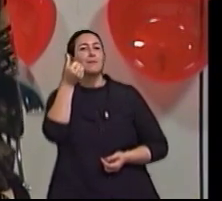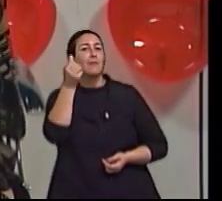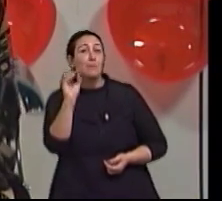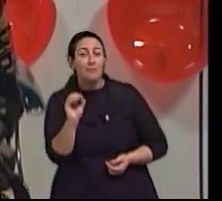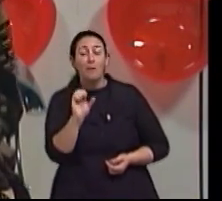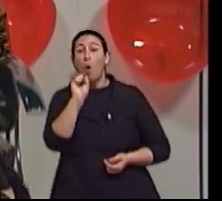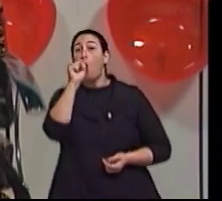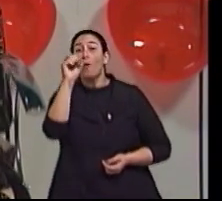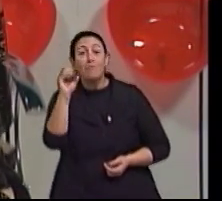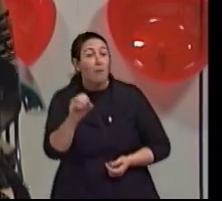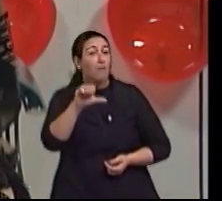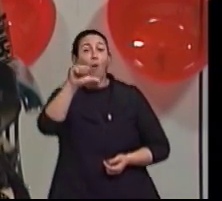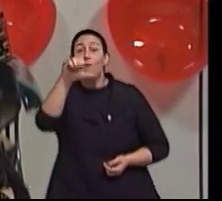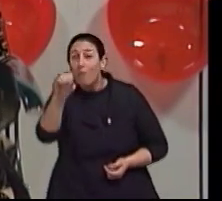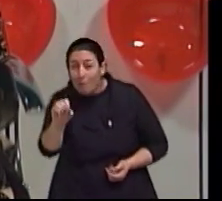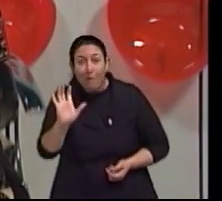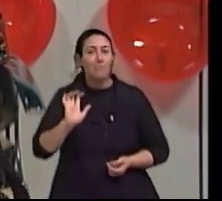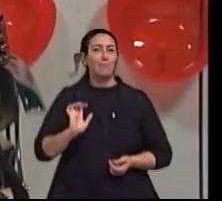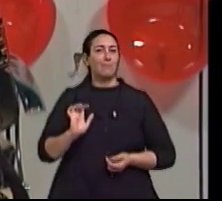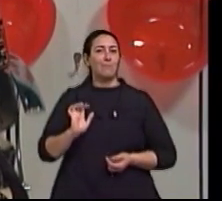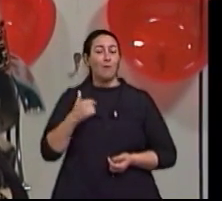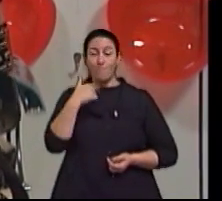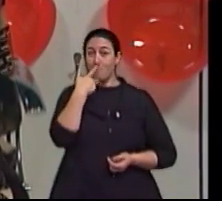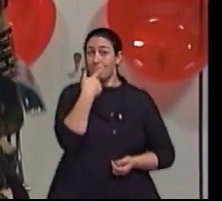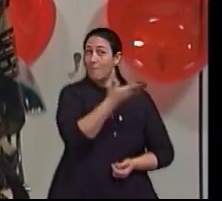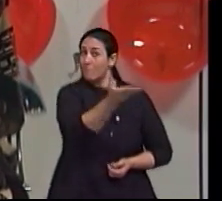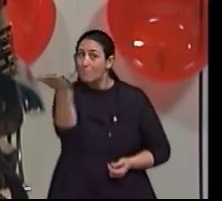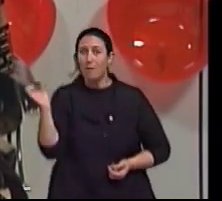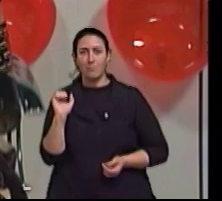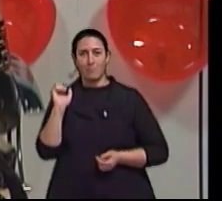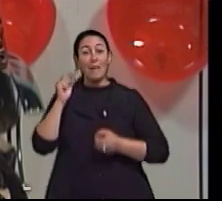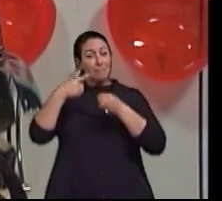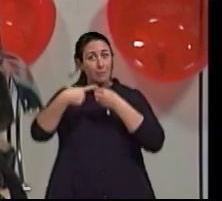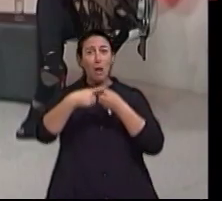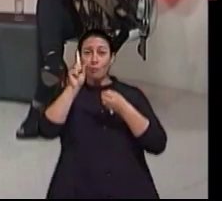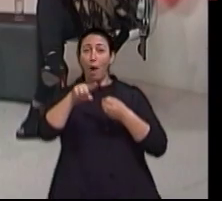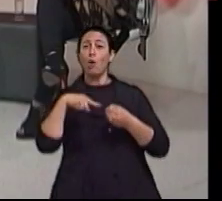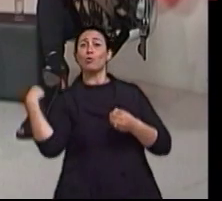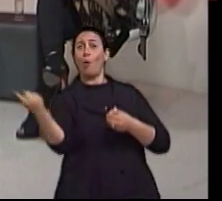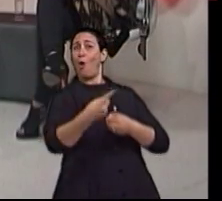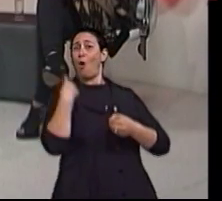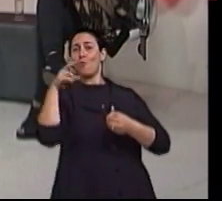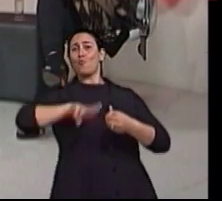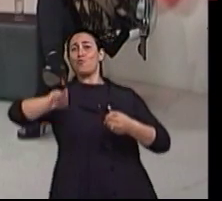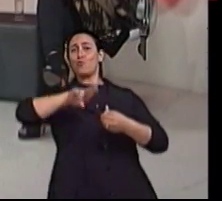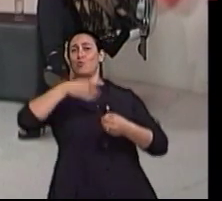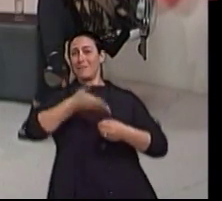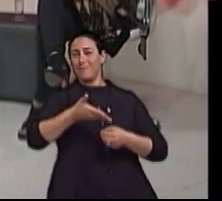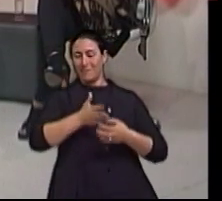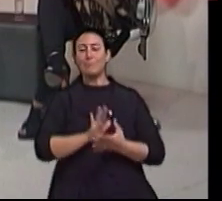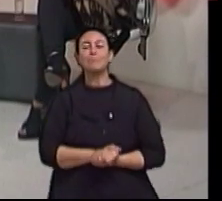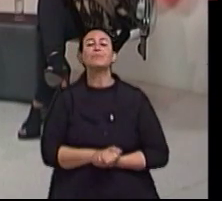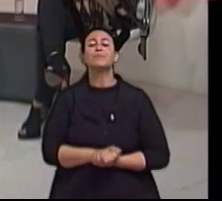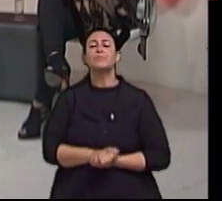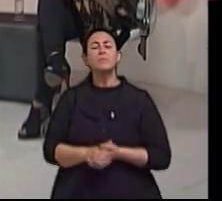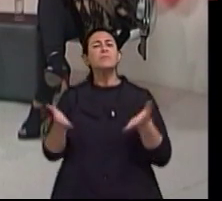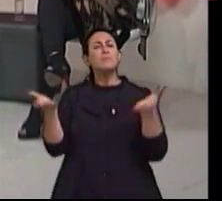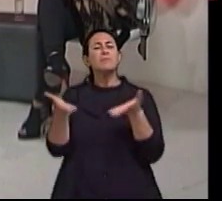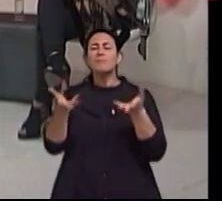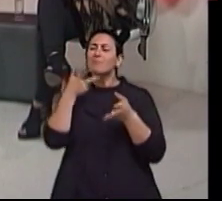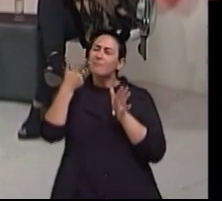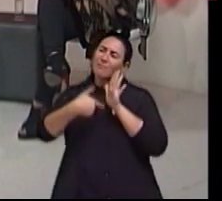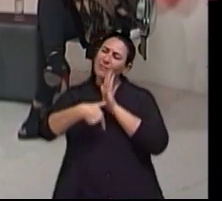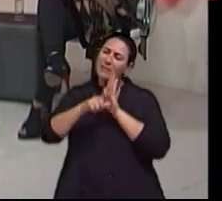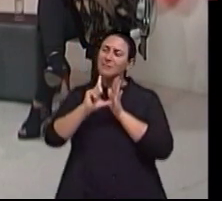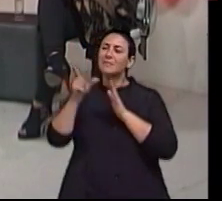80, 90, estou falando para vocês, é, a nossa cidade, né? Então, Ângelo, vamos pegar de novo aquela questão da educação que a gente no